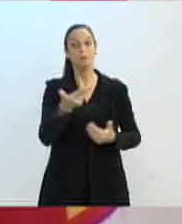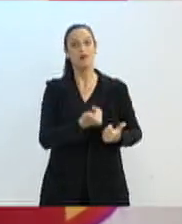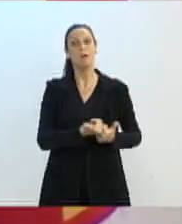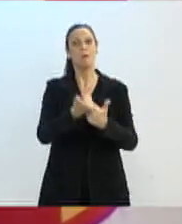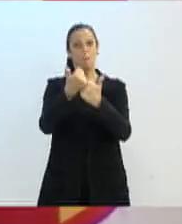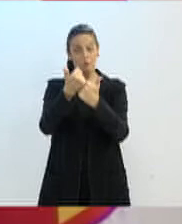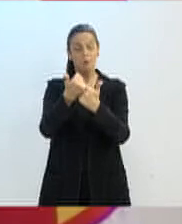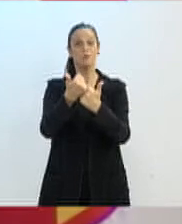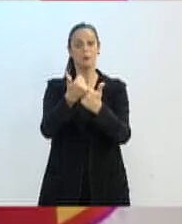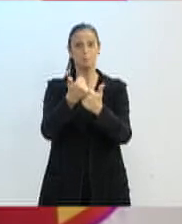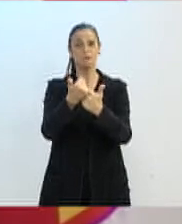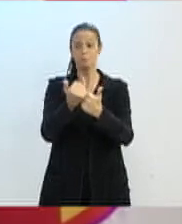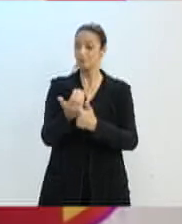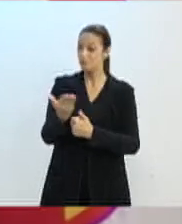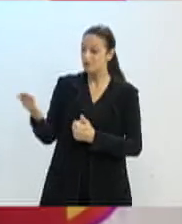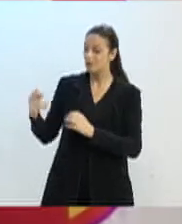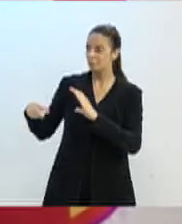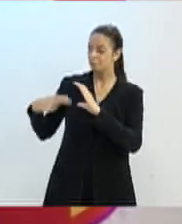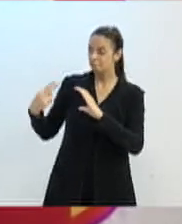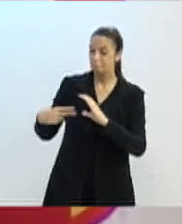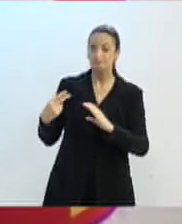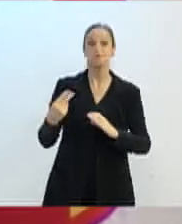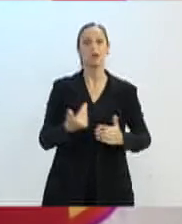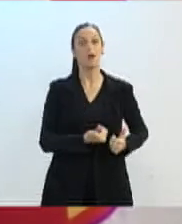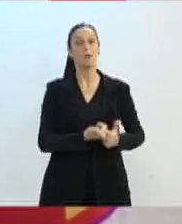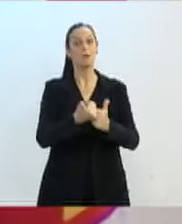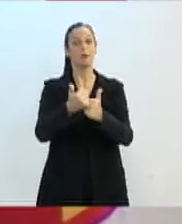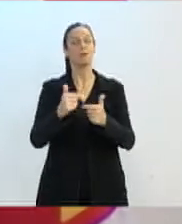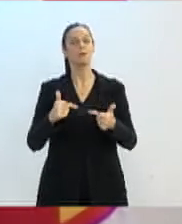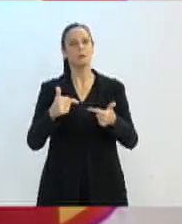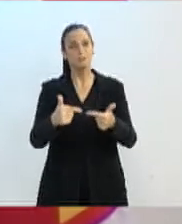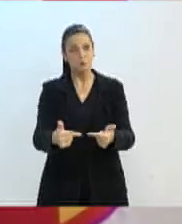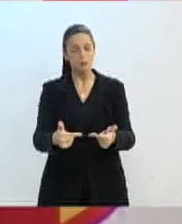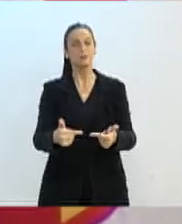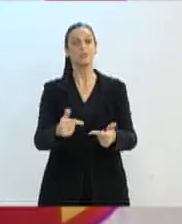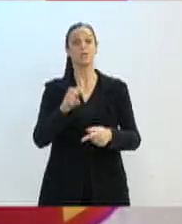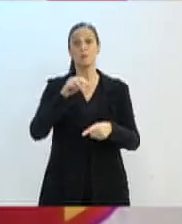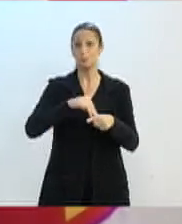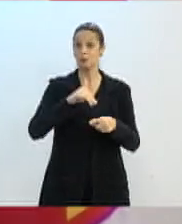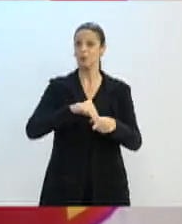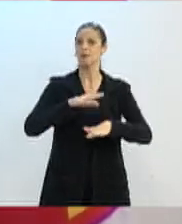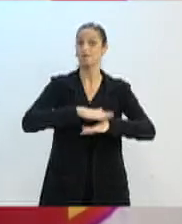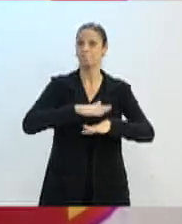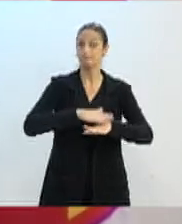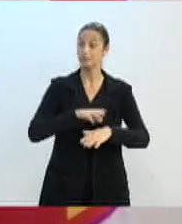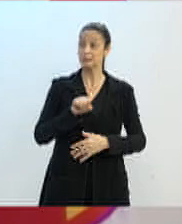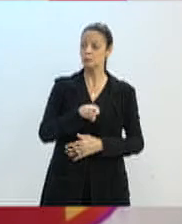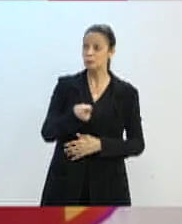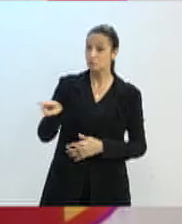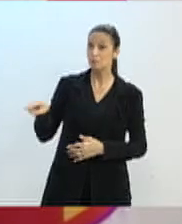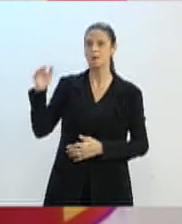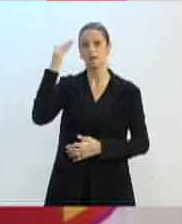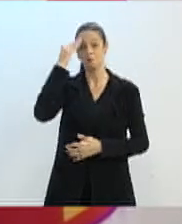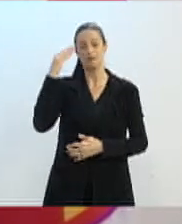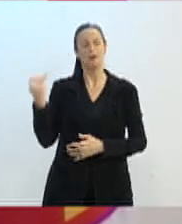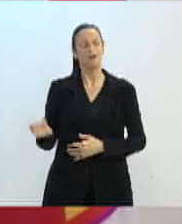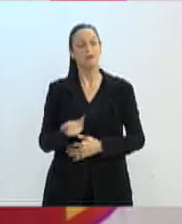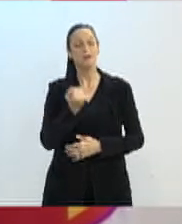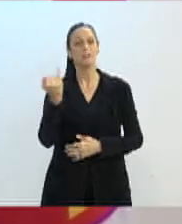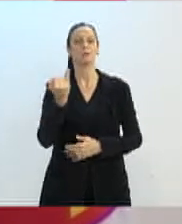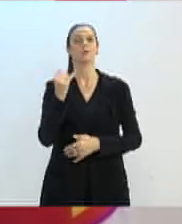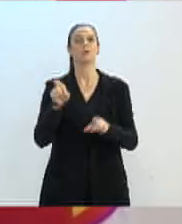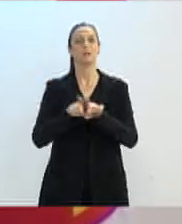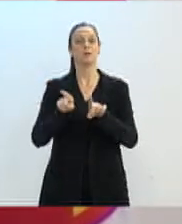casa para todas as ações que o município vem desenvolvendo. E também, se os senhores aqui entenderem necessário chamar a